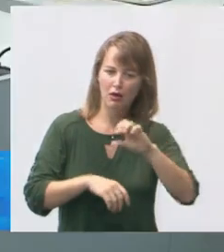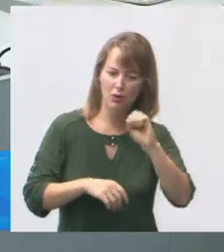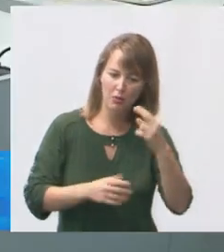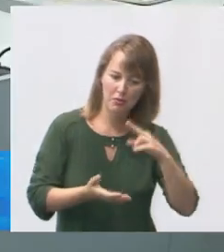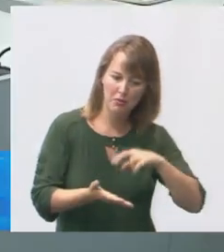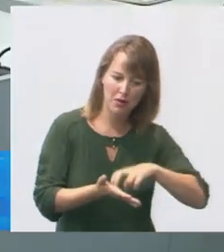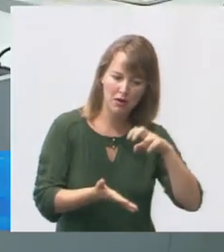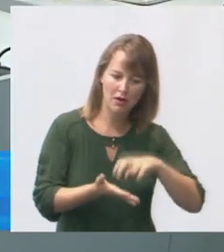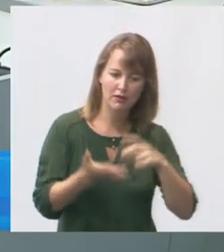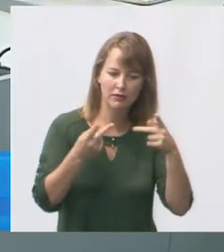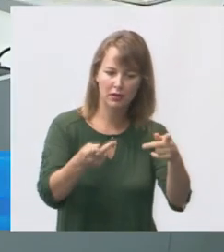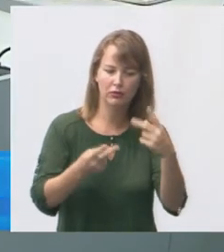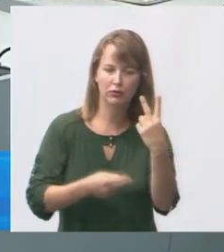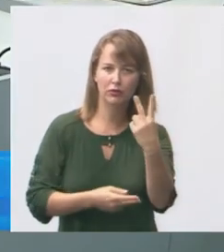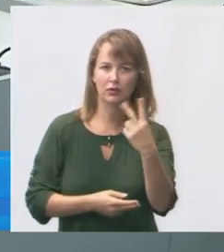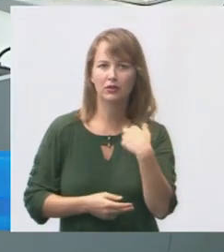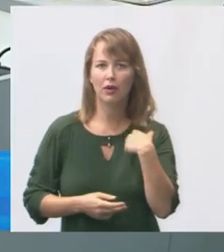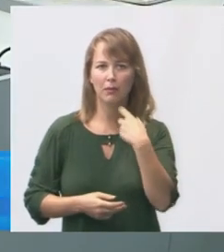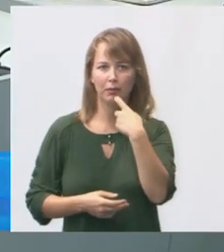Cajun recentemente.